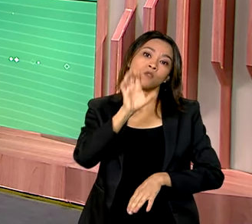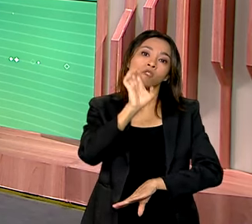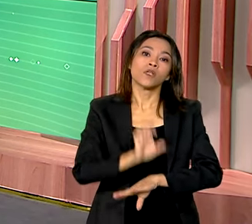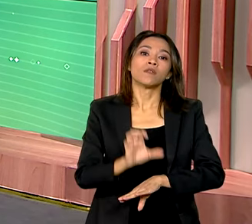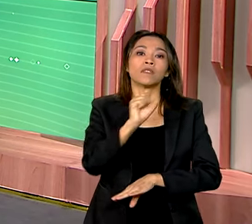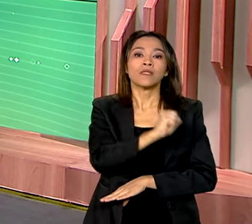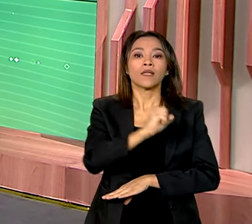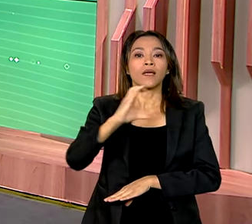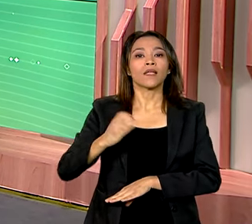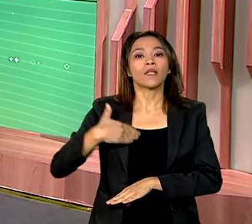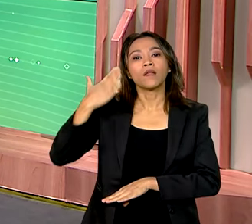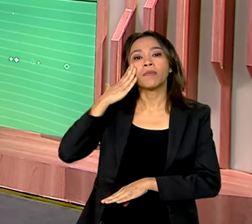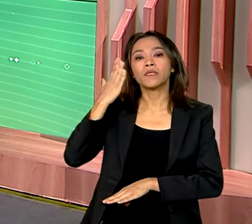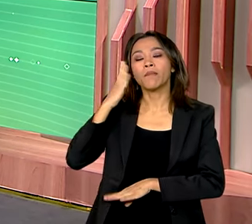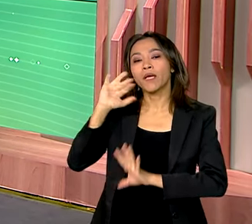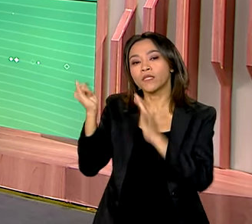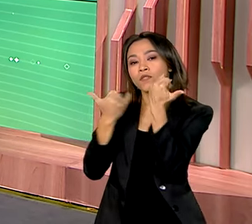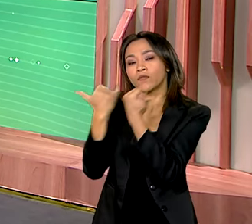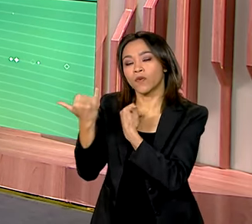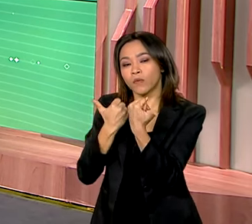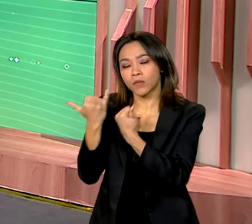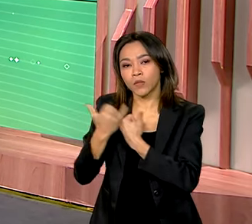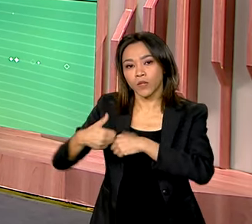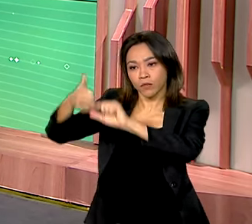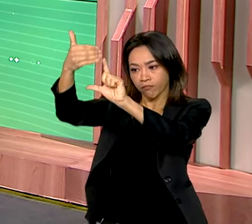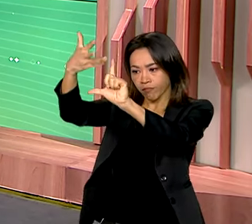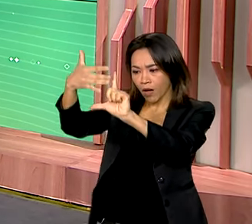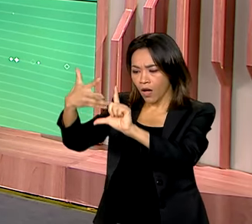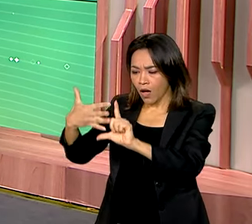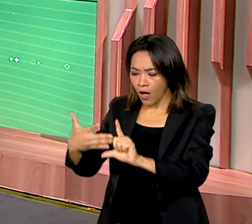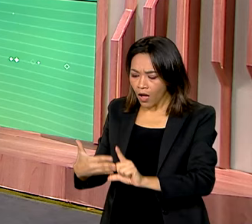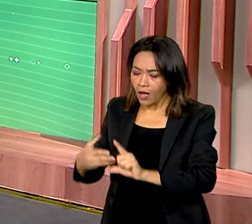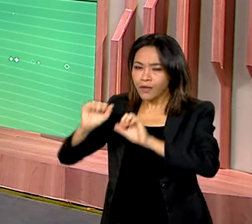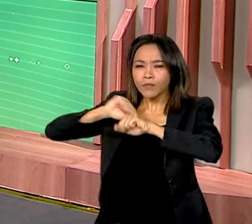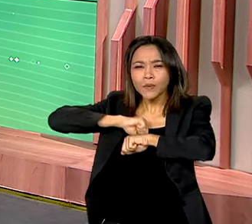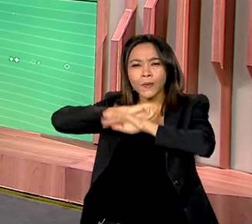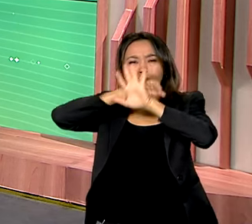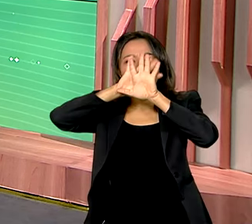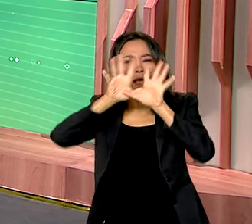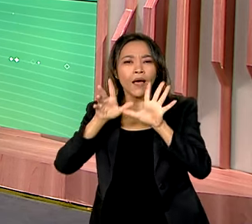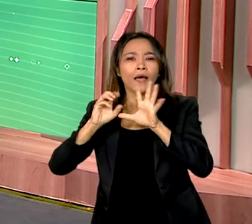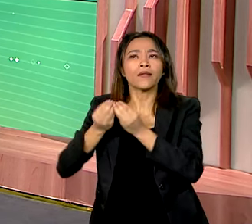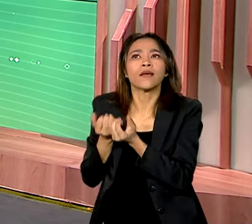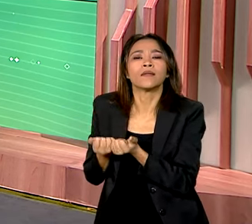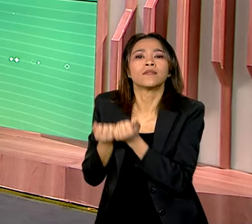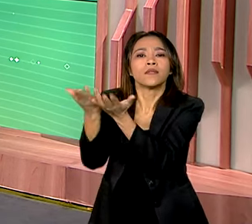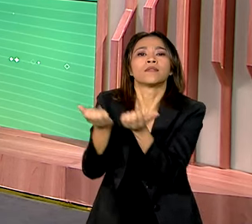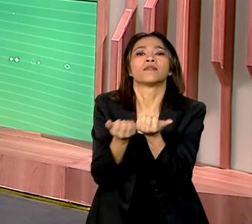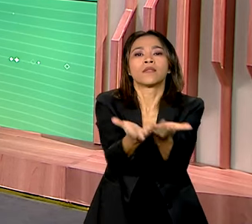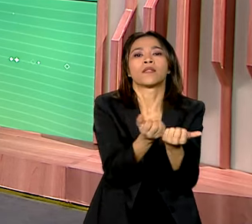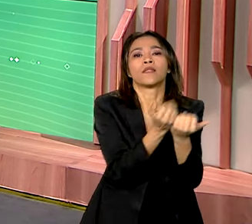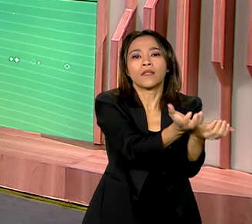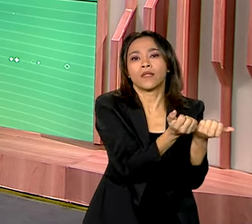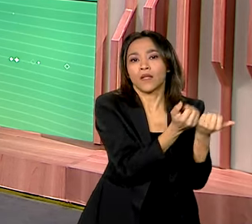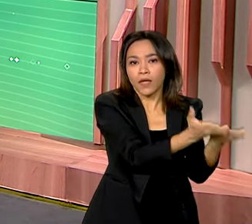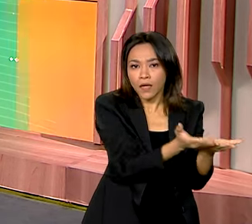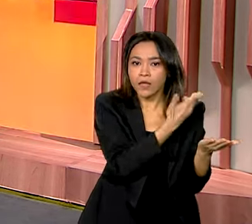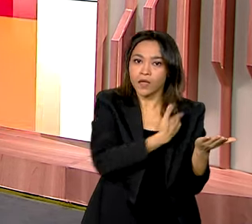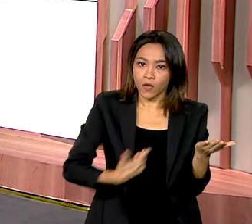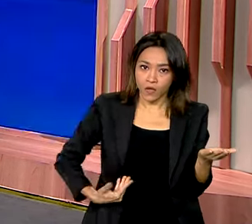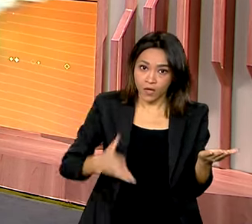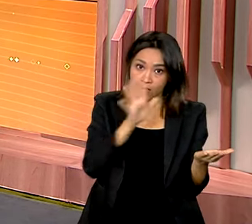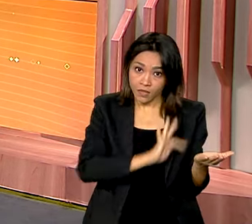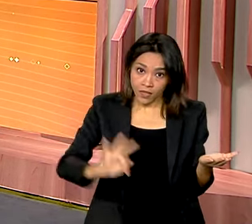nos dados do Comunica BR, a plataforma que mostra com transparência as entregas do governo federal. Vamos ver aqui no